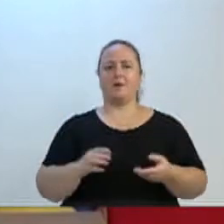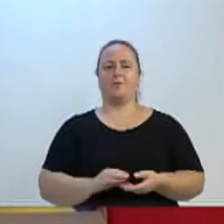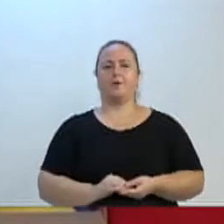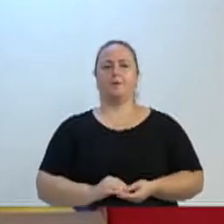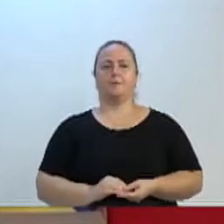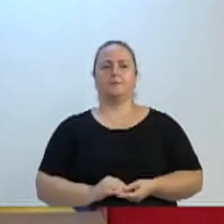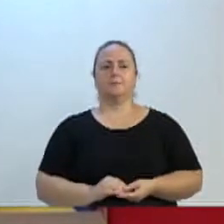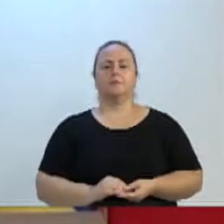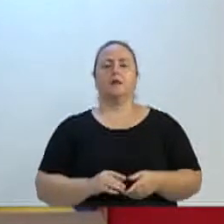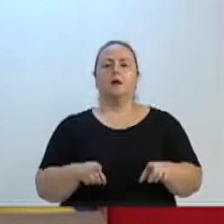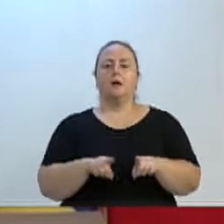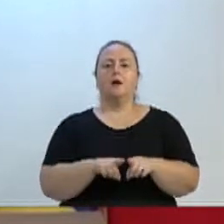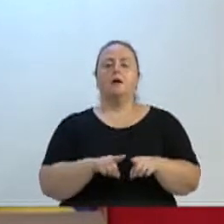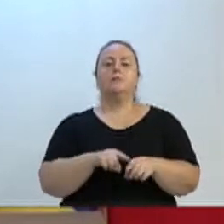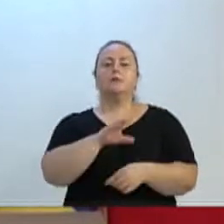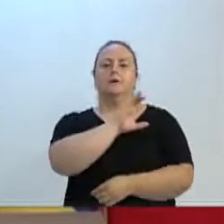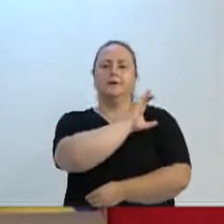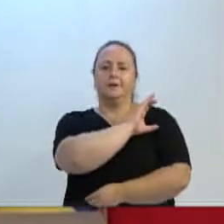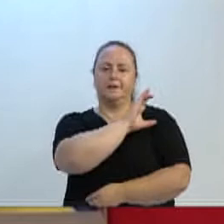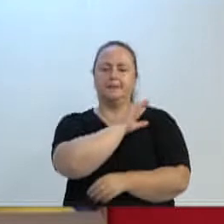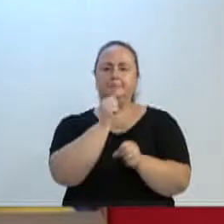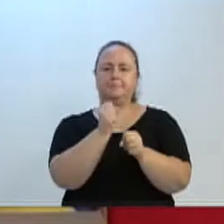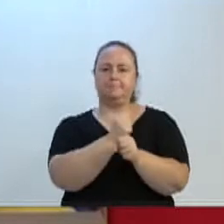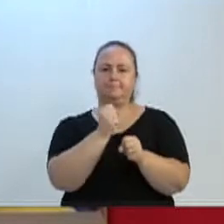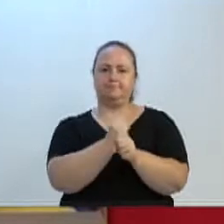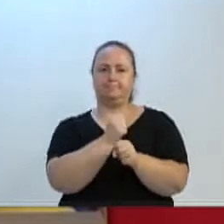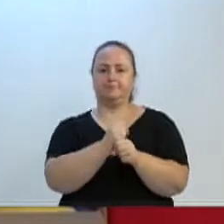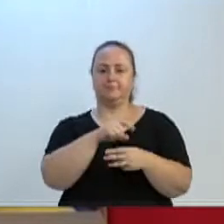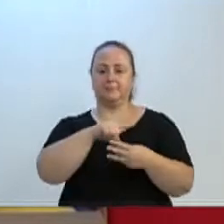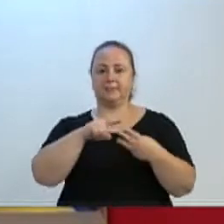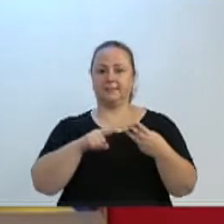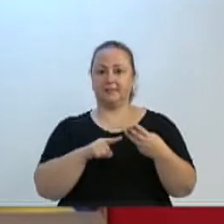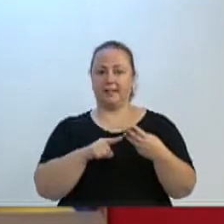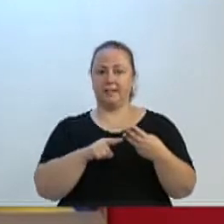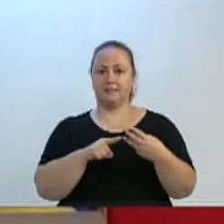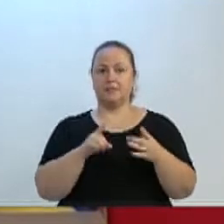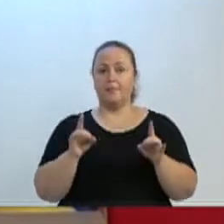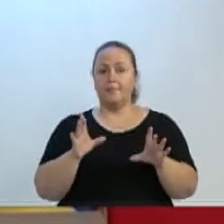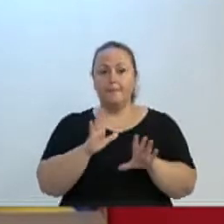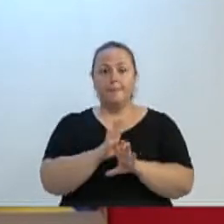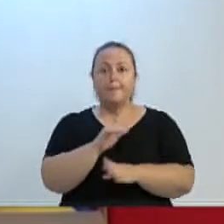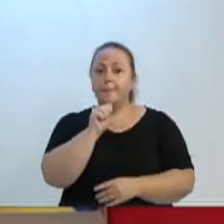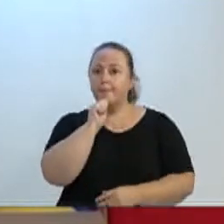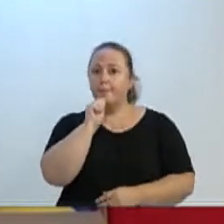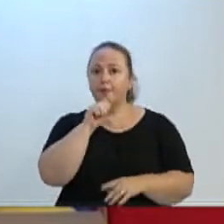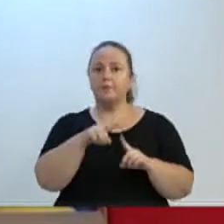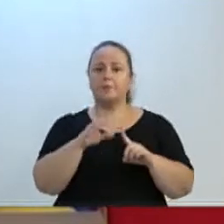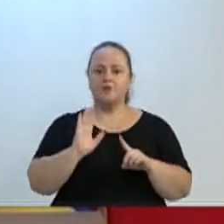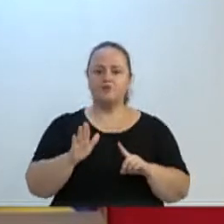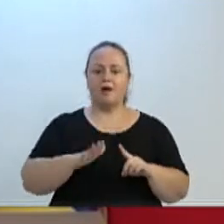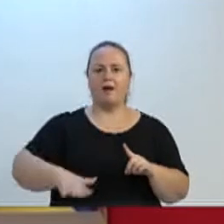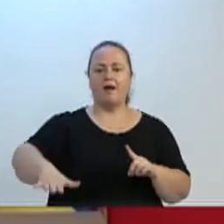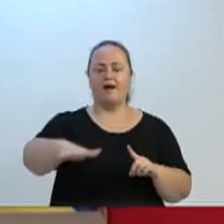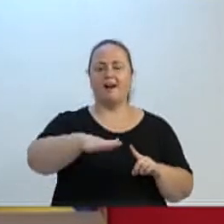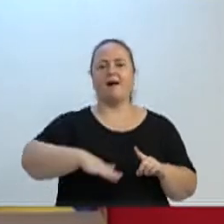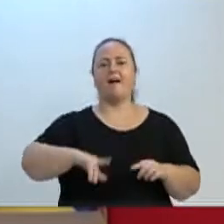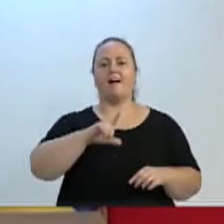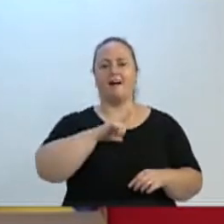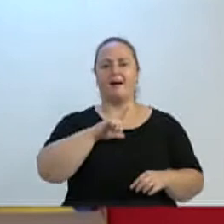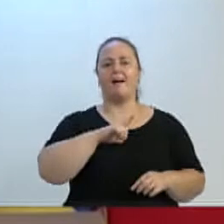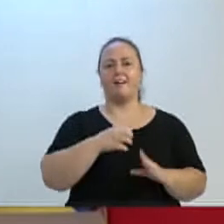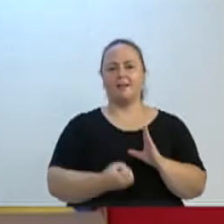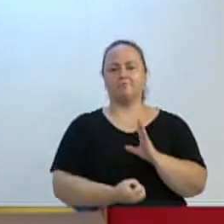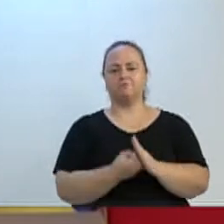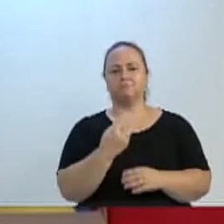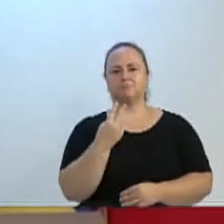pedidos das três creches da nossa região, que não estão bem prontas ainda, mas foram colocadas naquela região. E quero dizer,